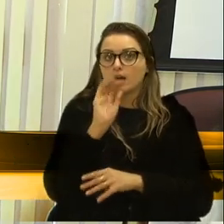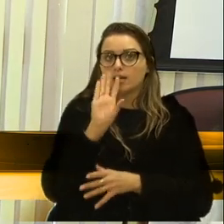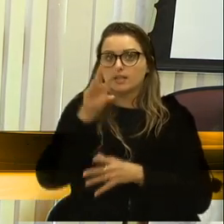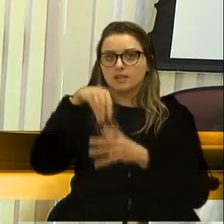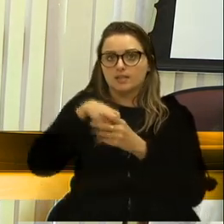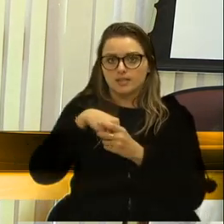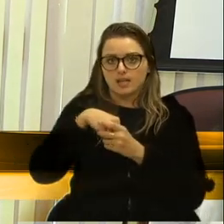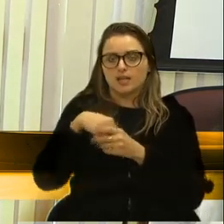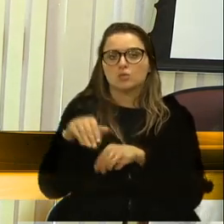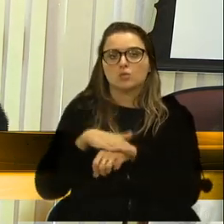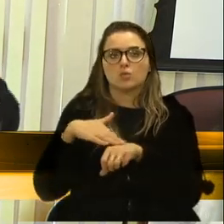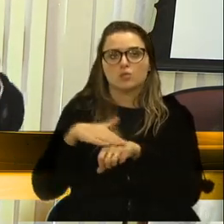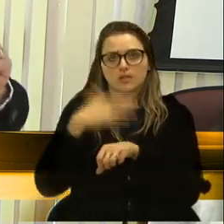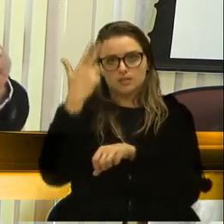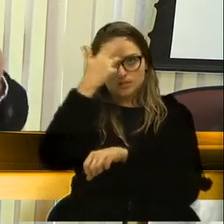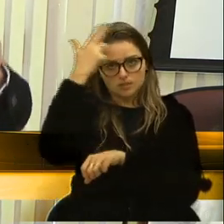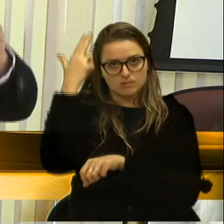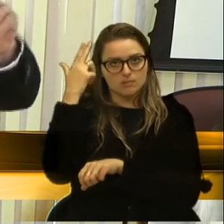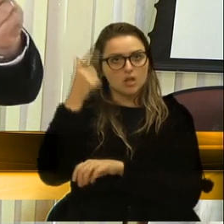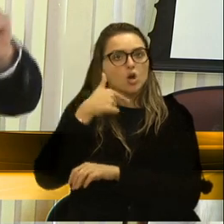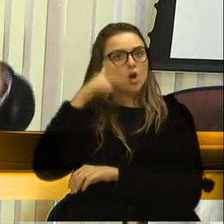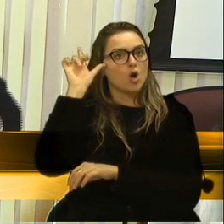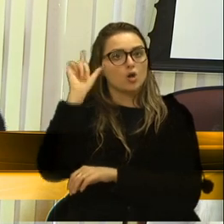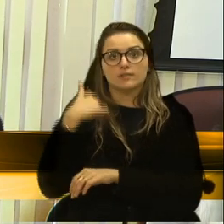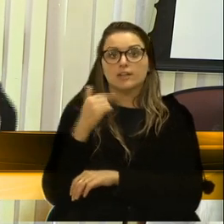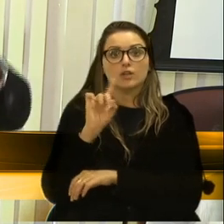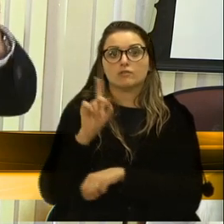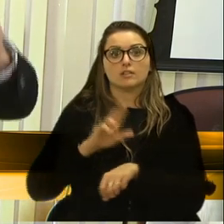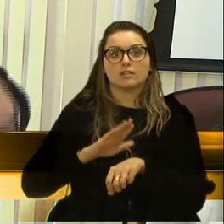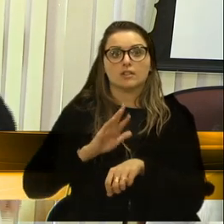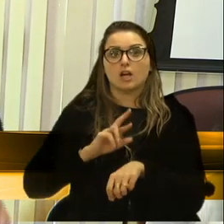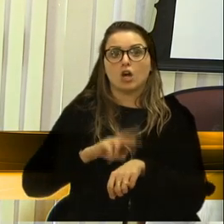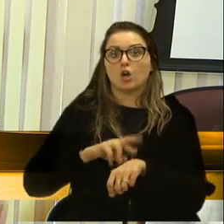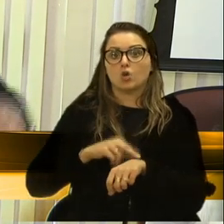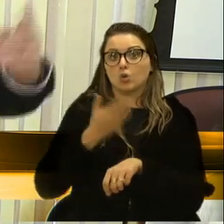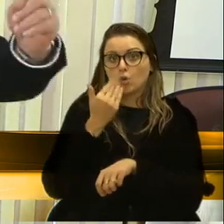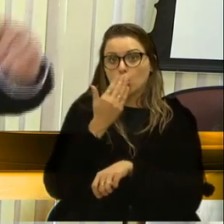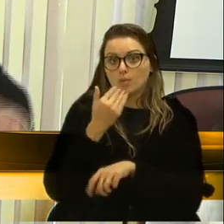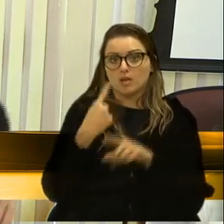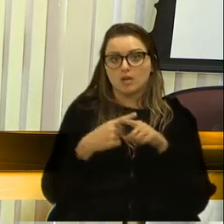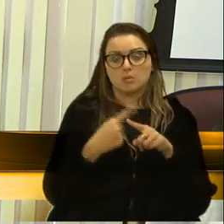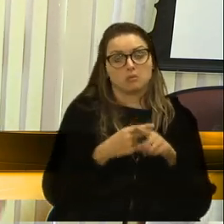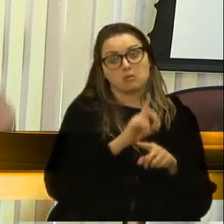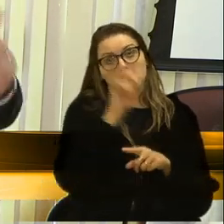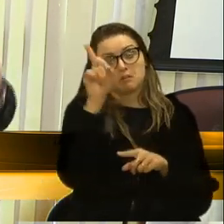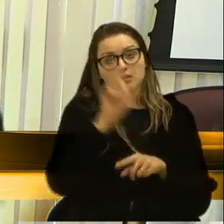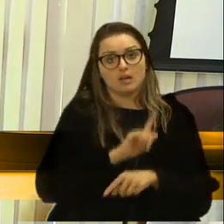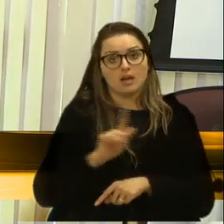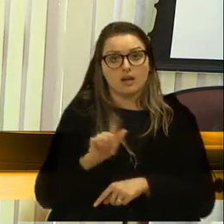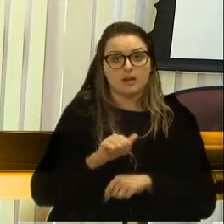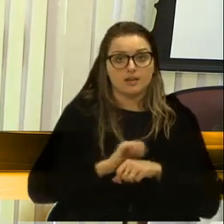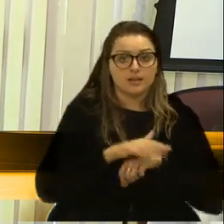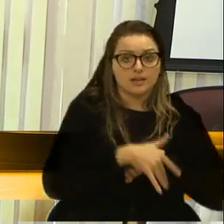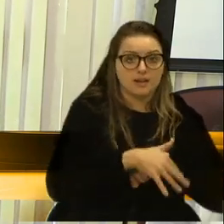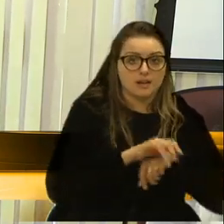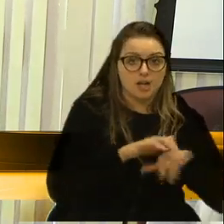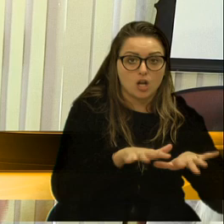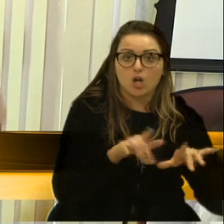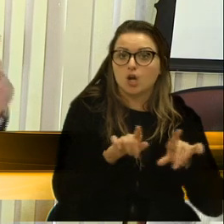do prefeito. Ontem fiquei sem almoço e não me arrependo. Quando eu trabalhei em Langalópolis, fiquei várias vezes para poder atender.